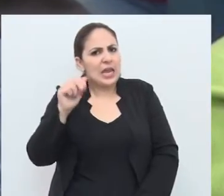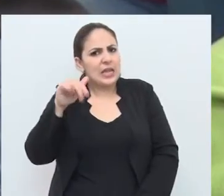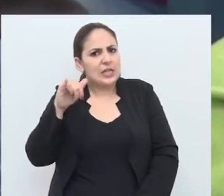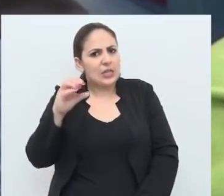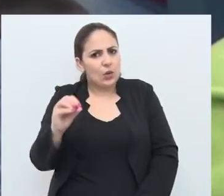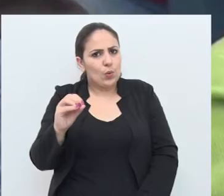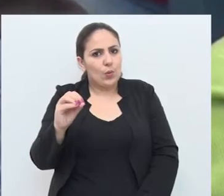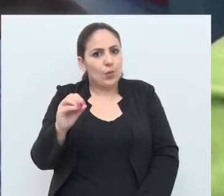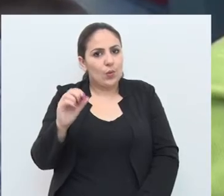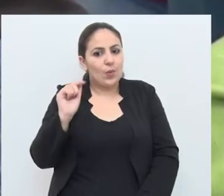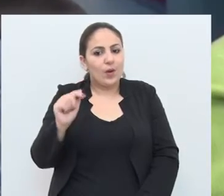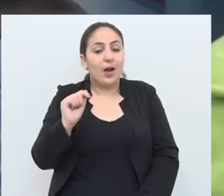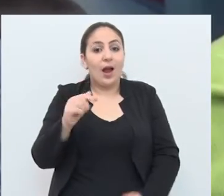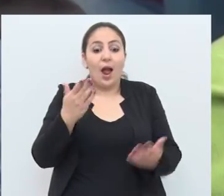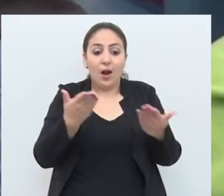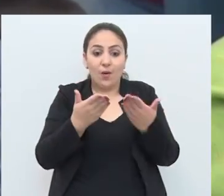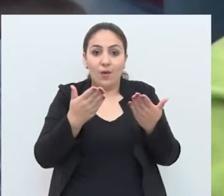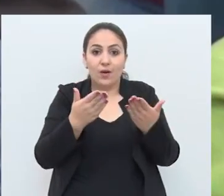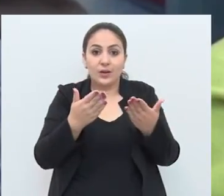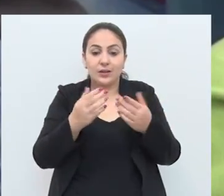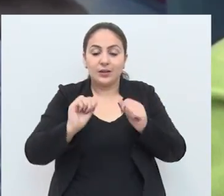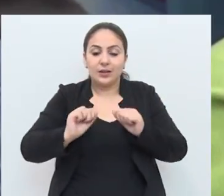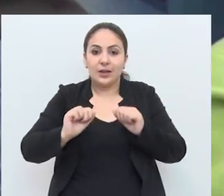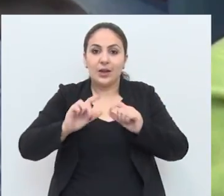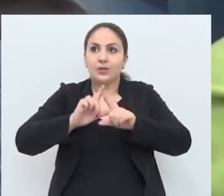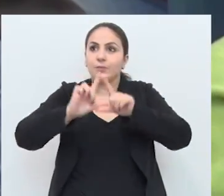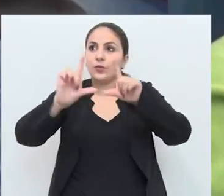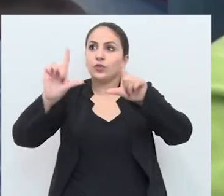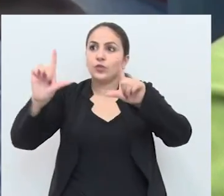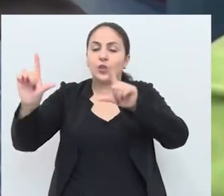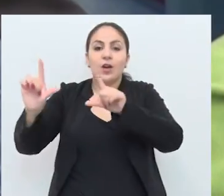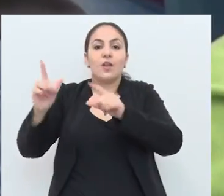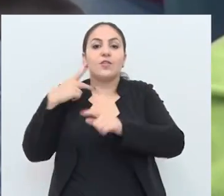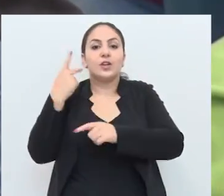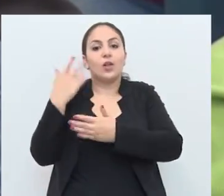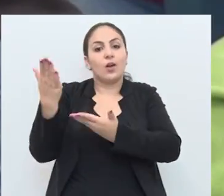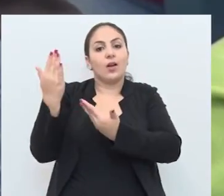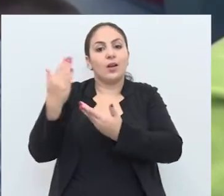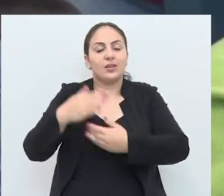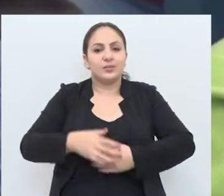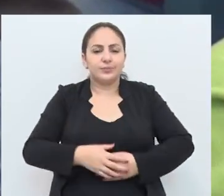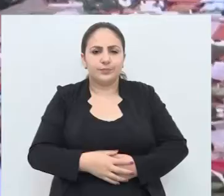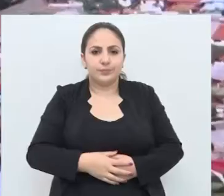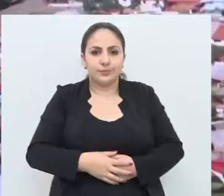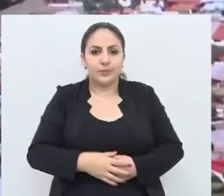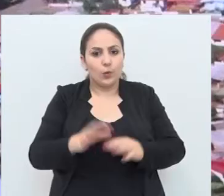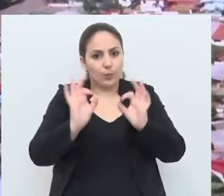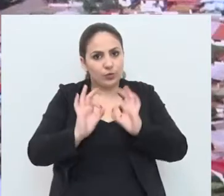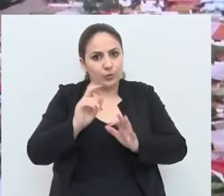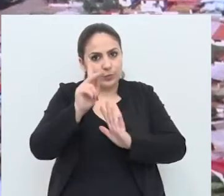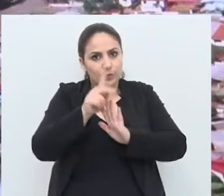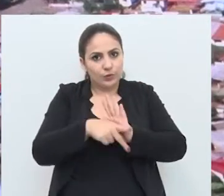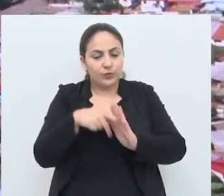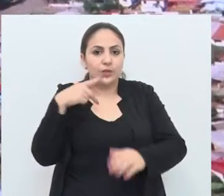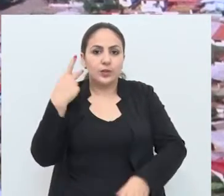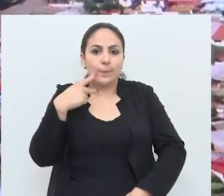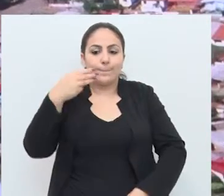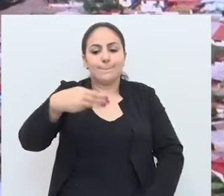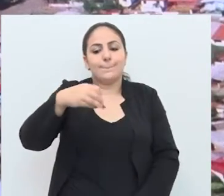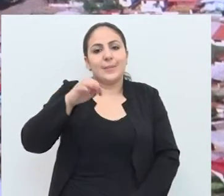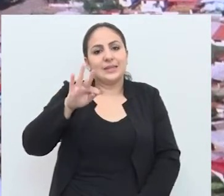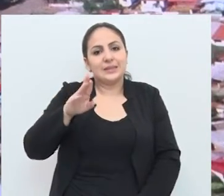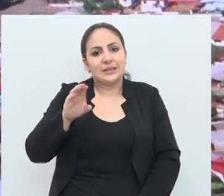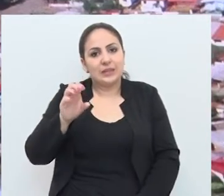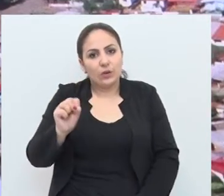Enio Luiz de Oliveira passará a compor a galeria de vereadores eméritos. O projeto foi protocolado pelo vereador